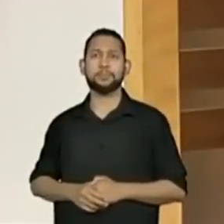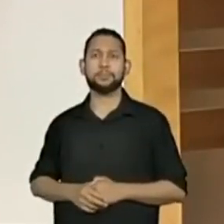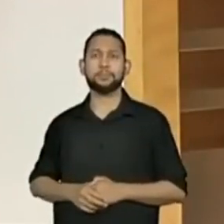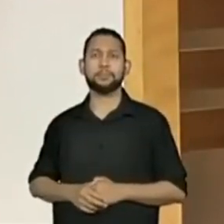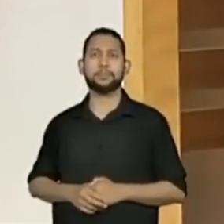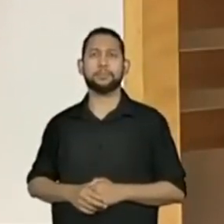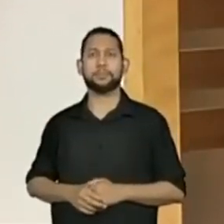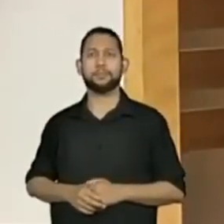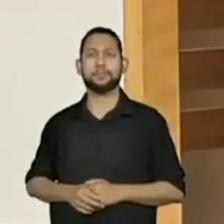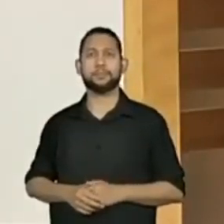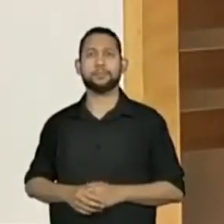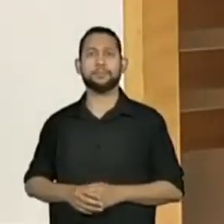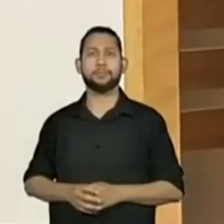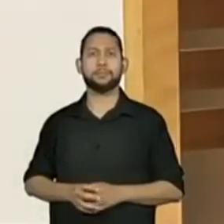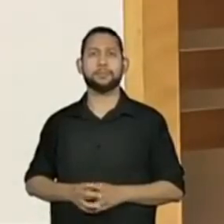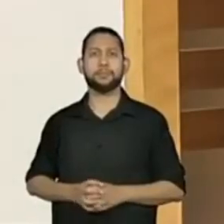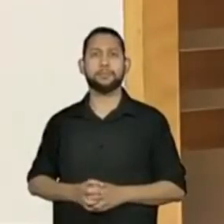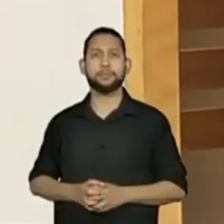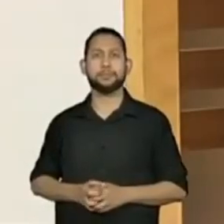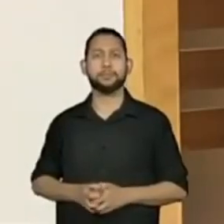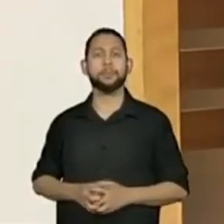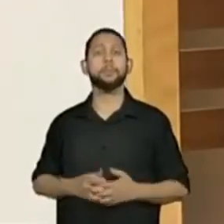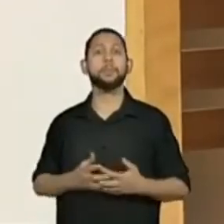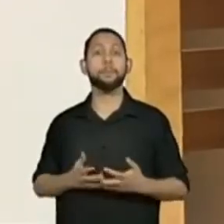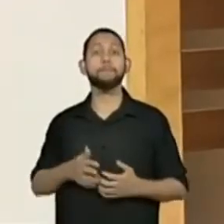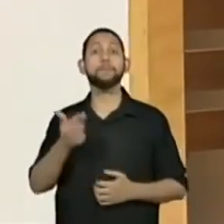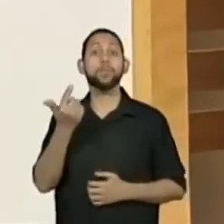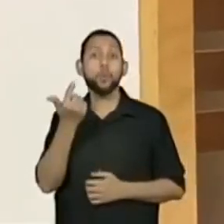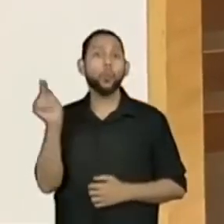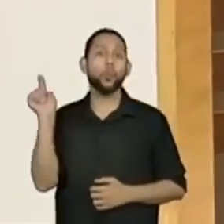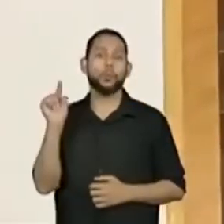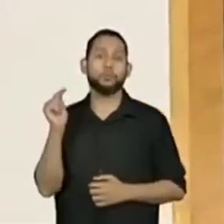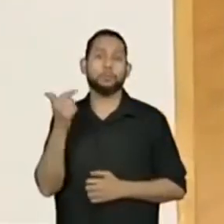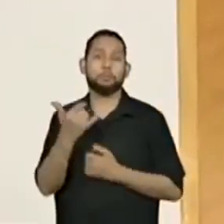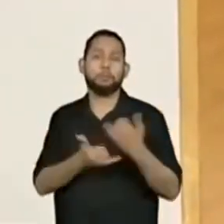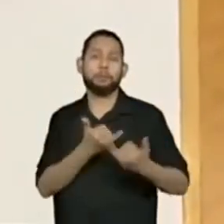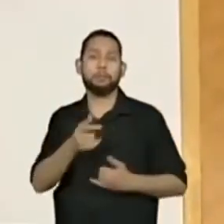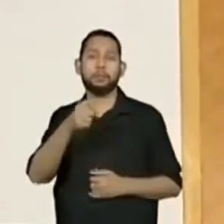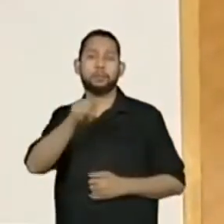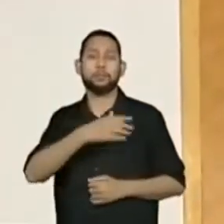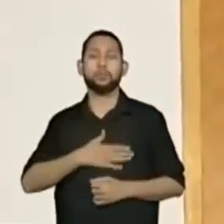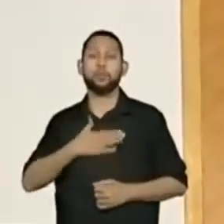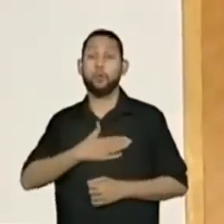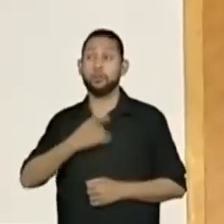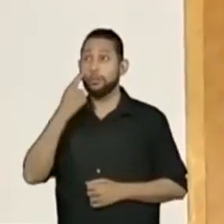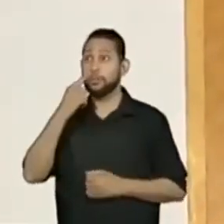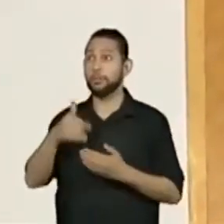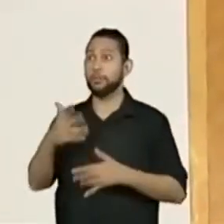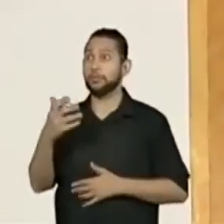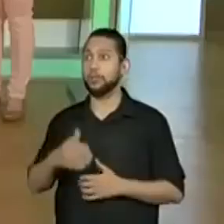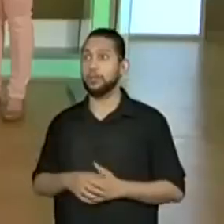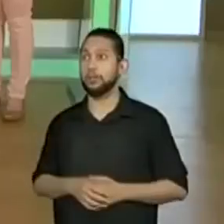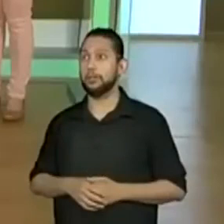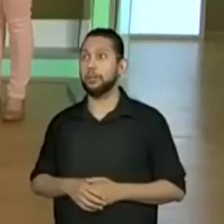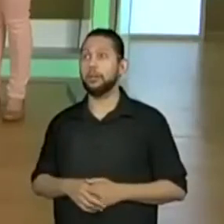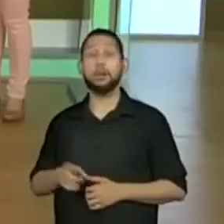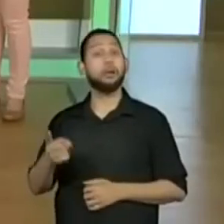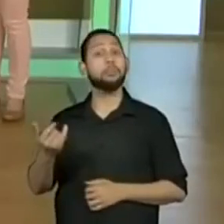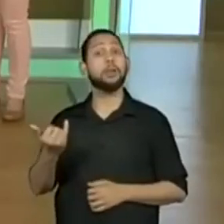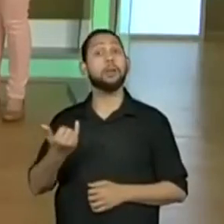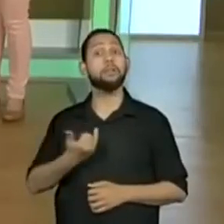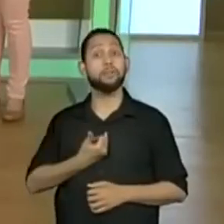Mãe da rua. Isso. Qual outra brincadeira vocês gostam de brincar? Colocar ali pra gente